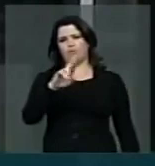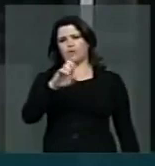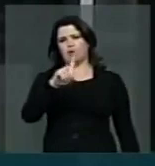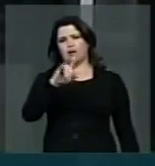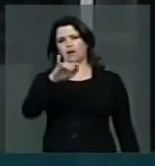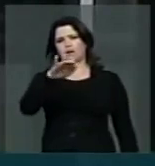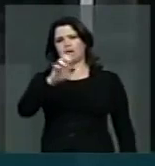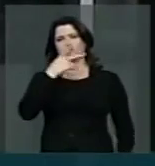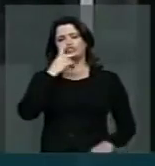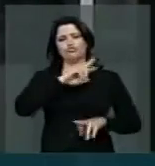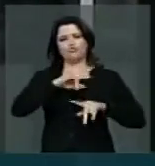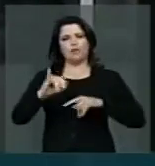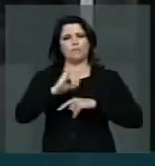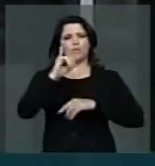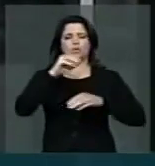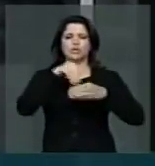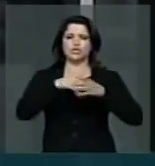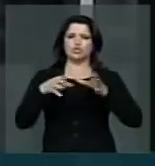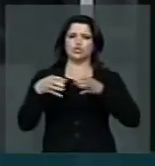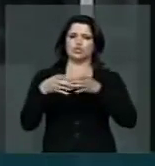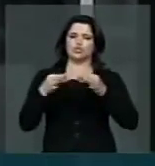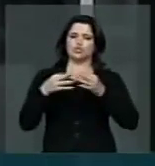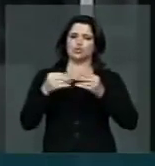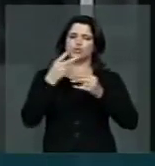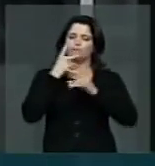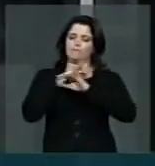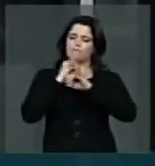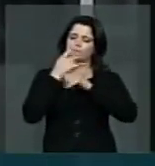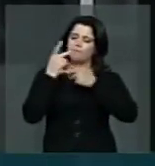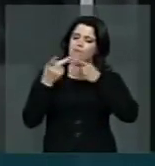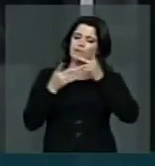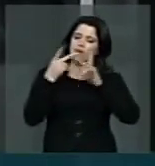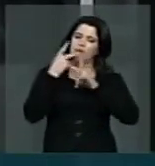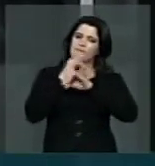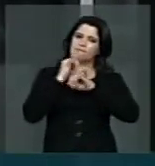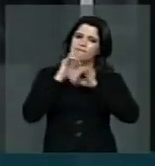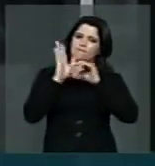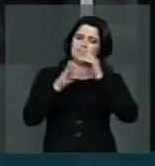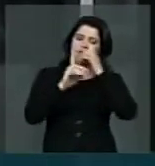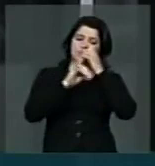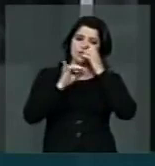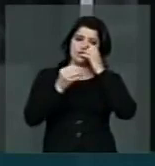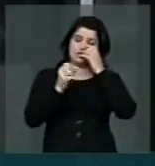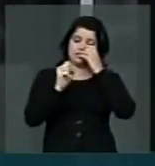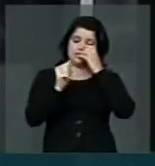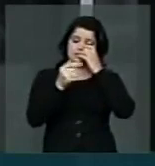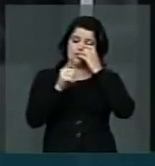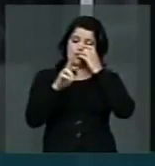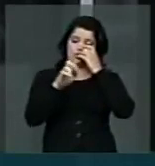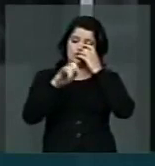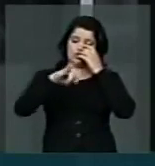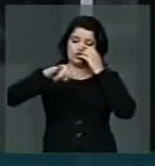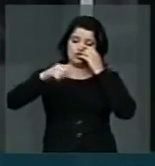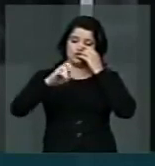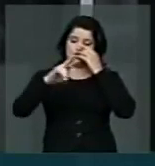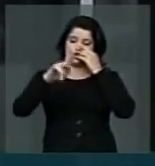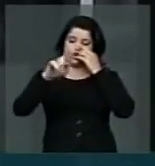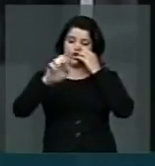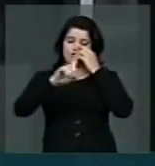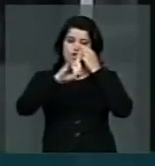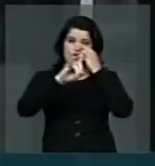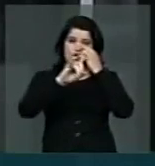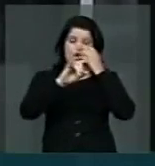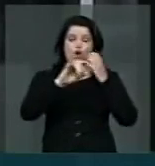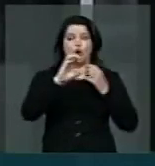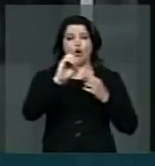importantíssimos movimentos. Quero deixar, então, já esse anúncio hoje, no dia de São Jorge, no dia de Ogum, as igrejas de